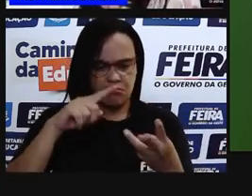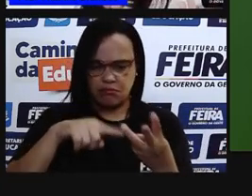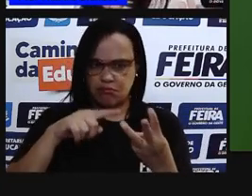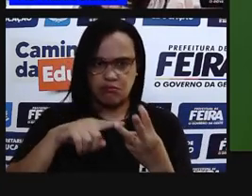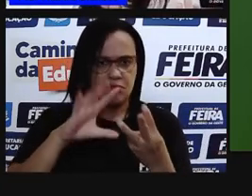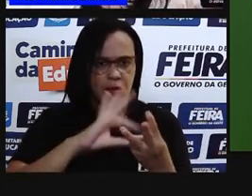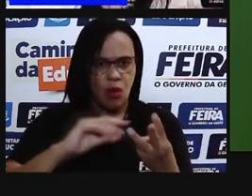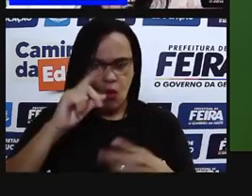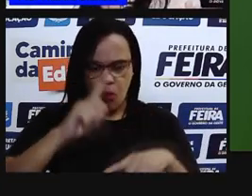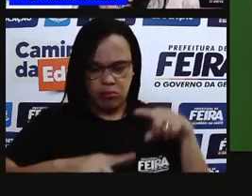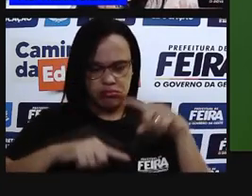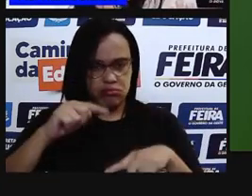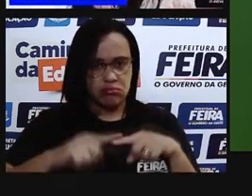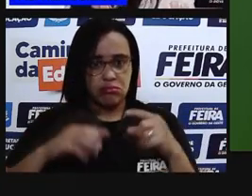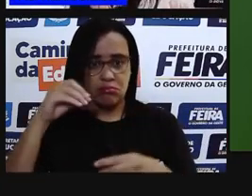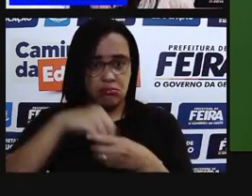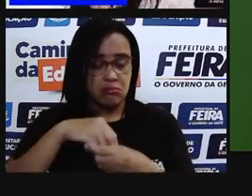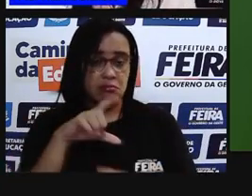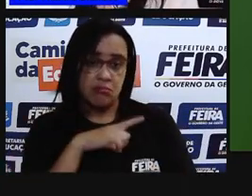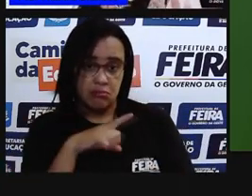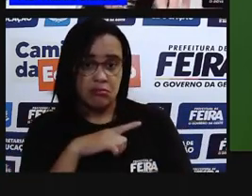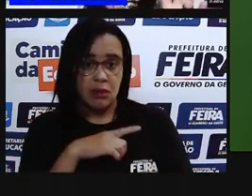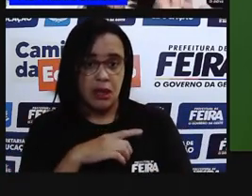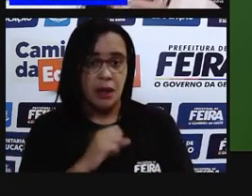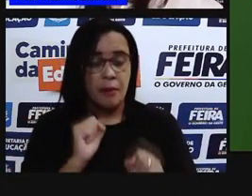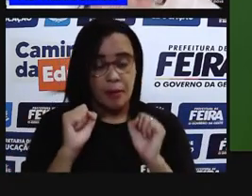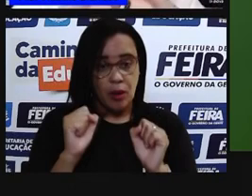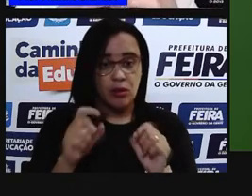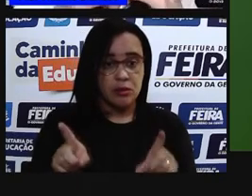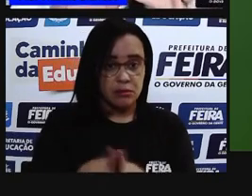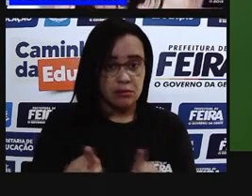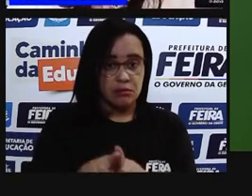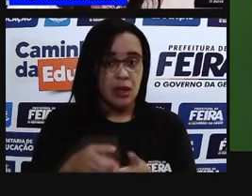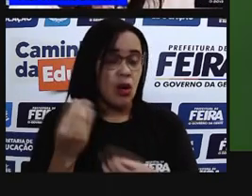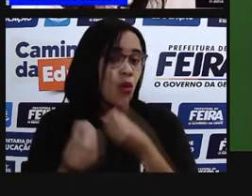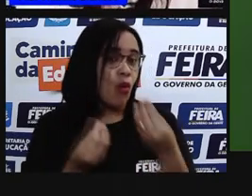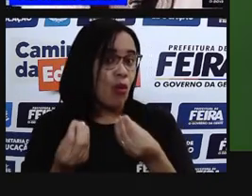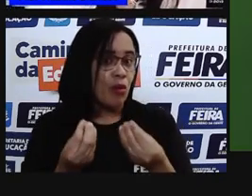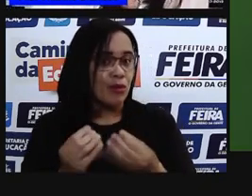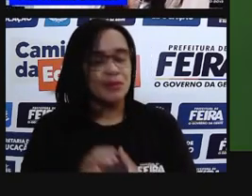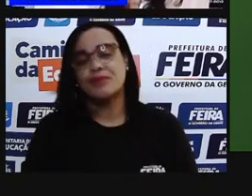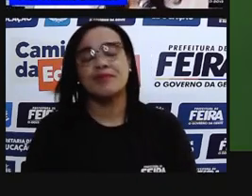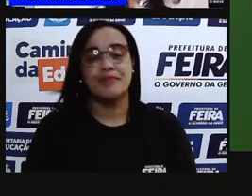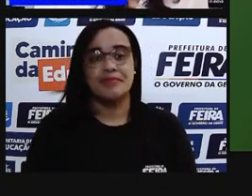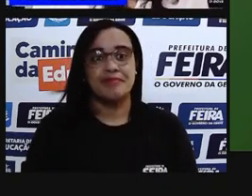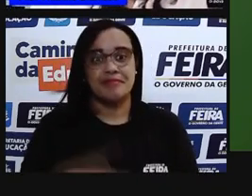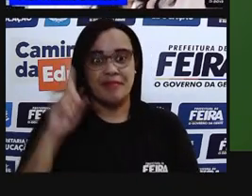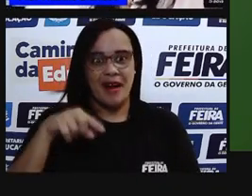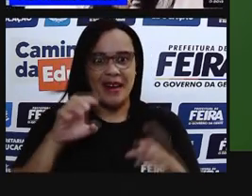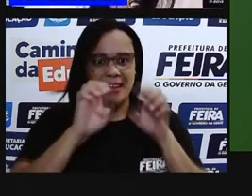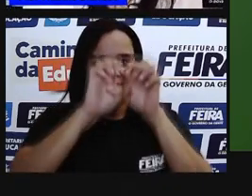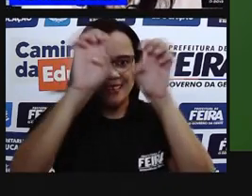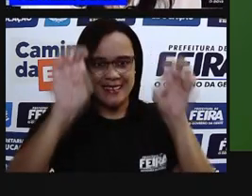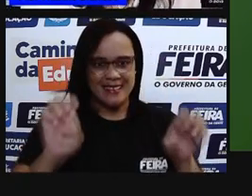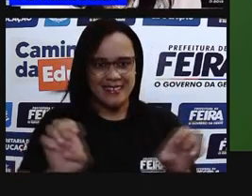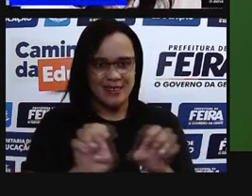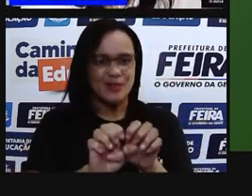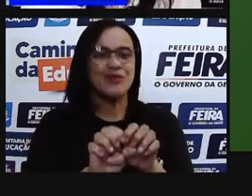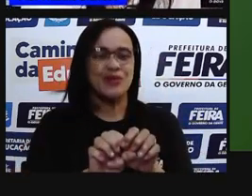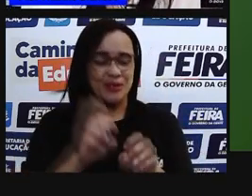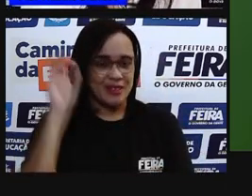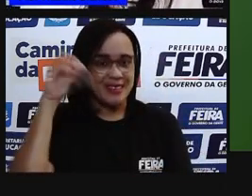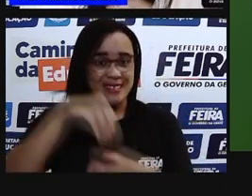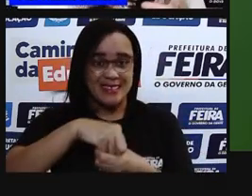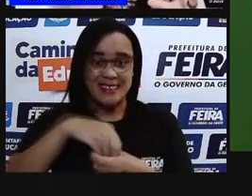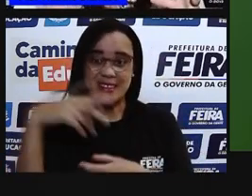a gente vai encontrar uma outra coisa, que é uma estrutura que a gente chama de citoplasma.